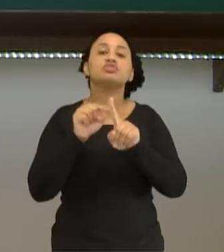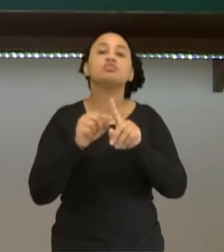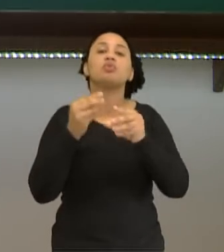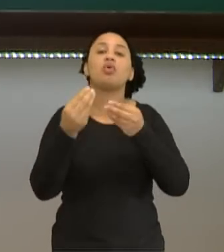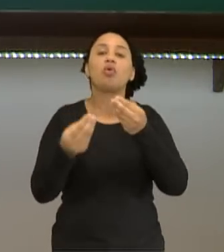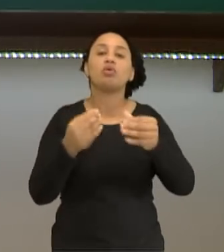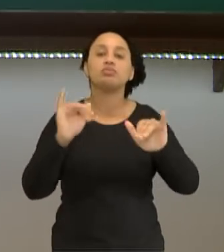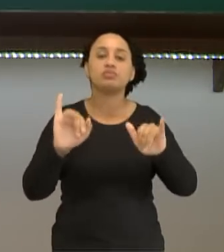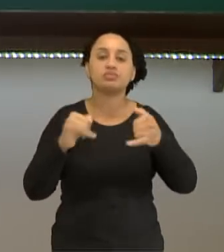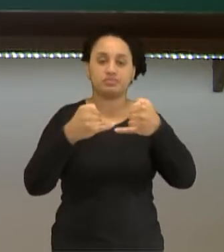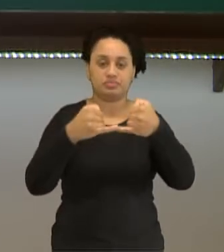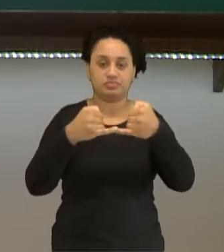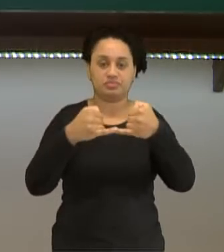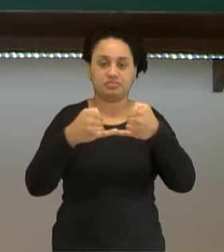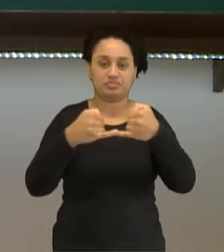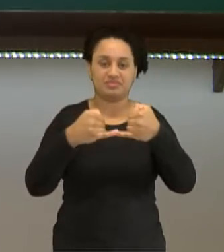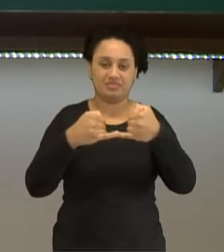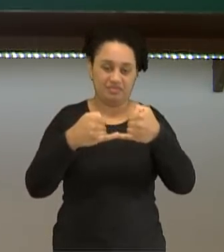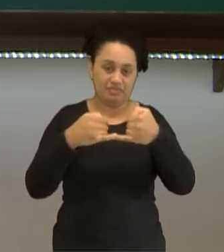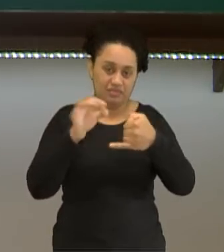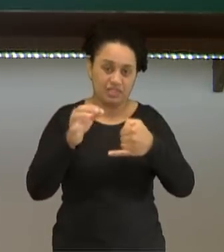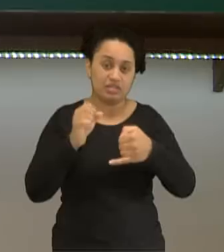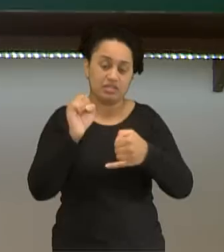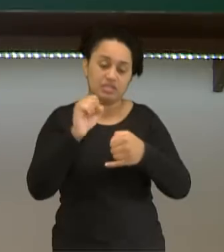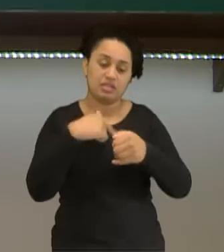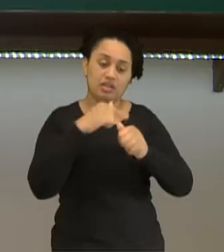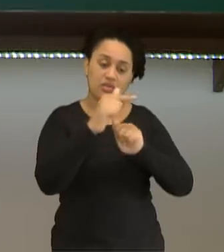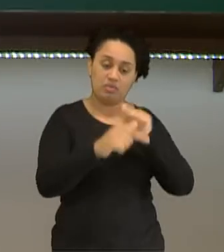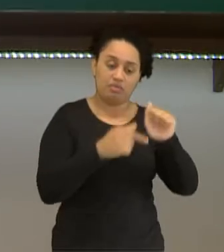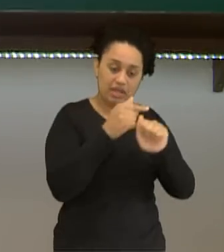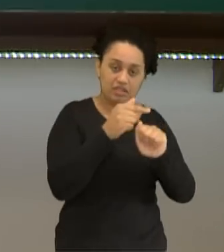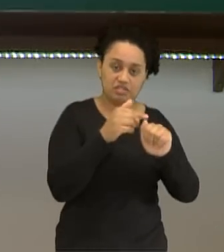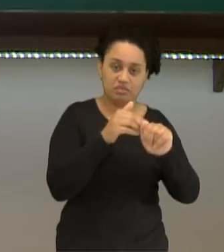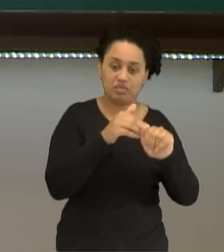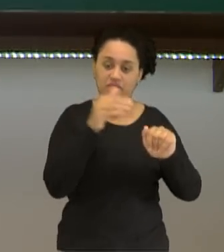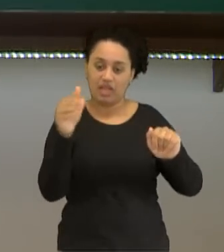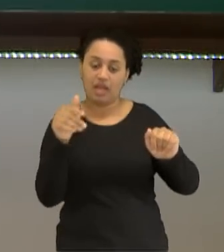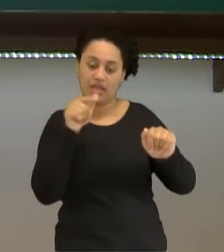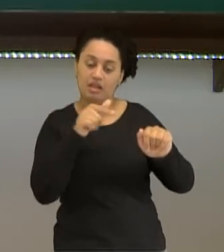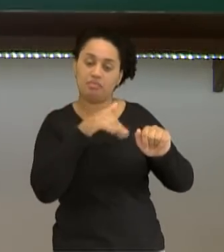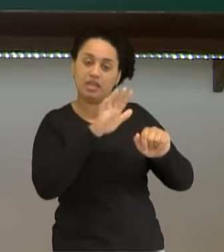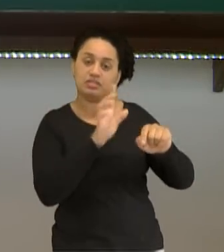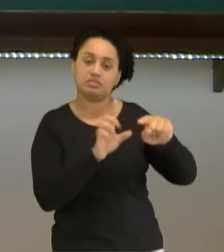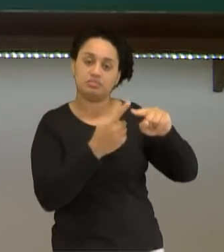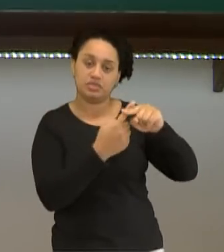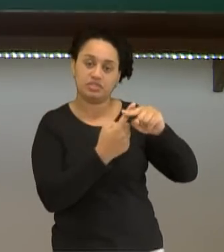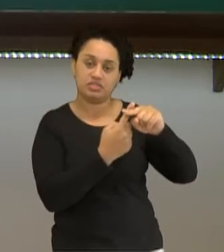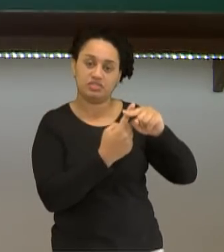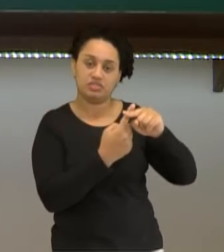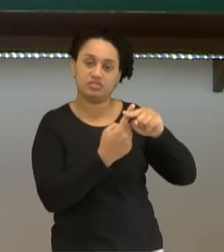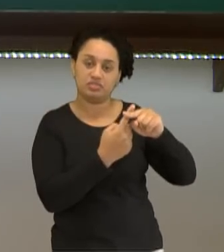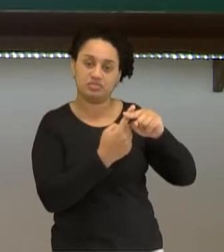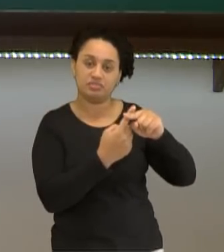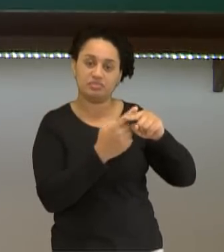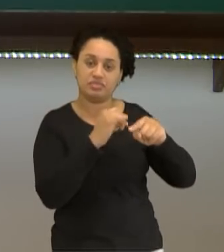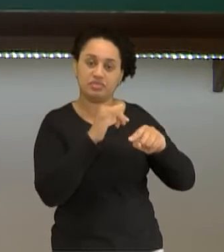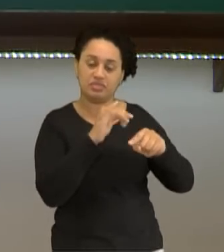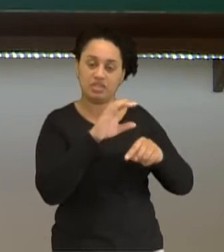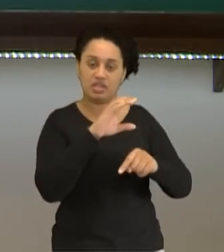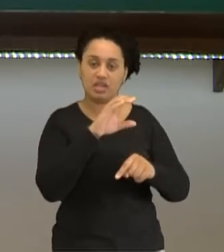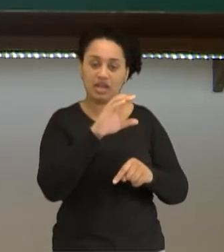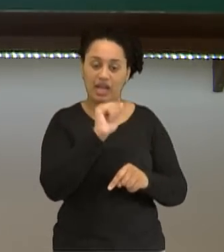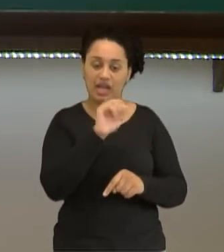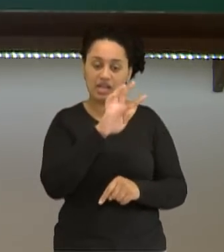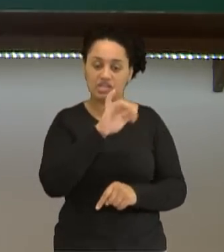iônica. Quando um átomo doa elétrons, ele fica mais positivo. Ele vai se chamar, então, íon, íon